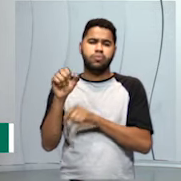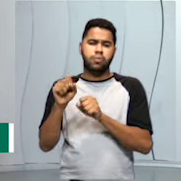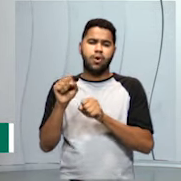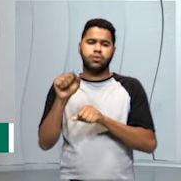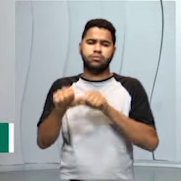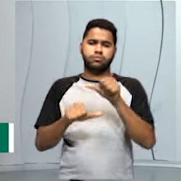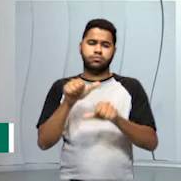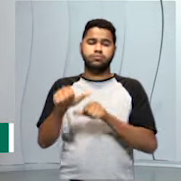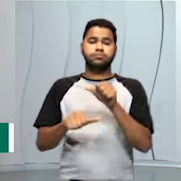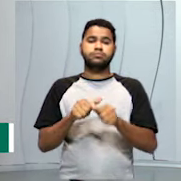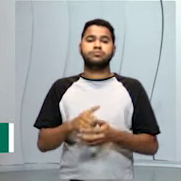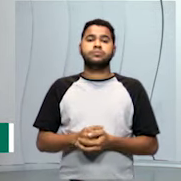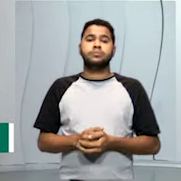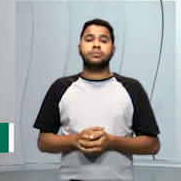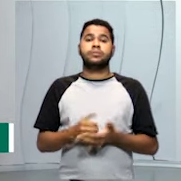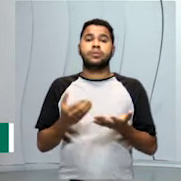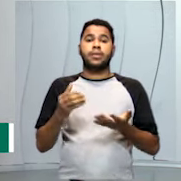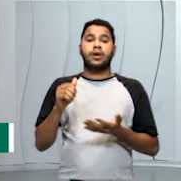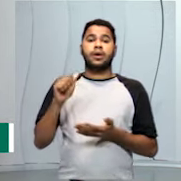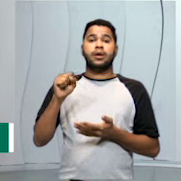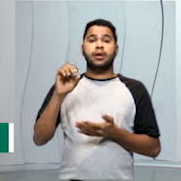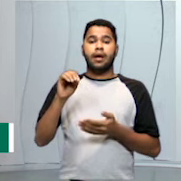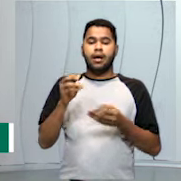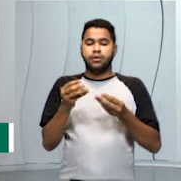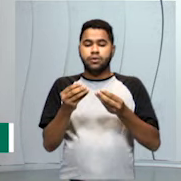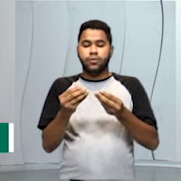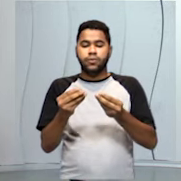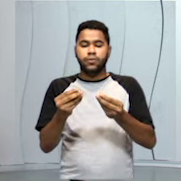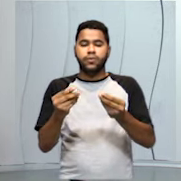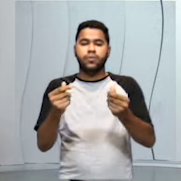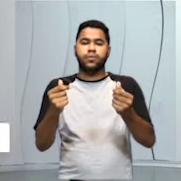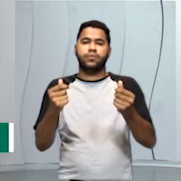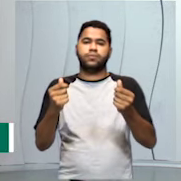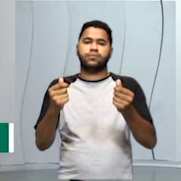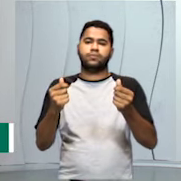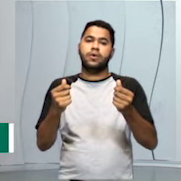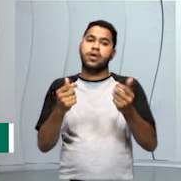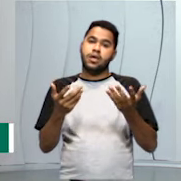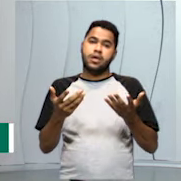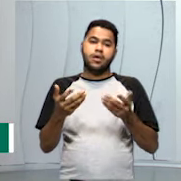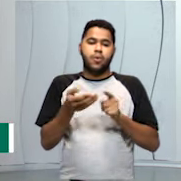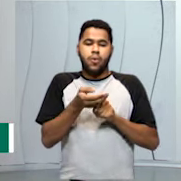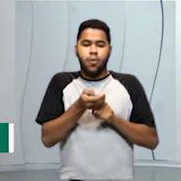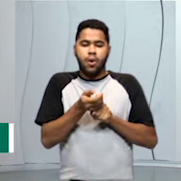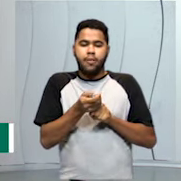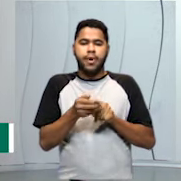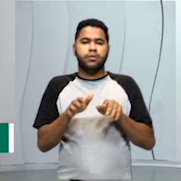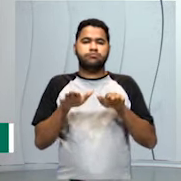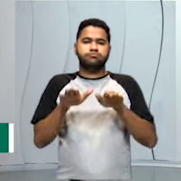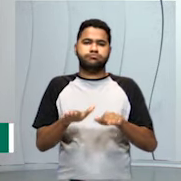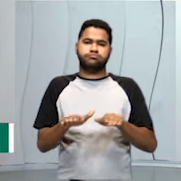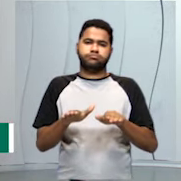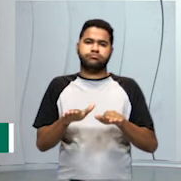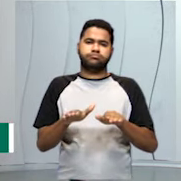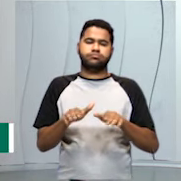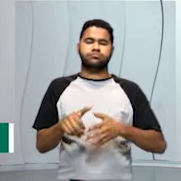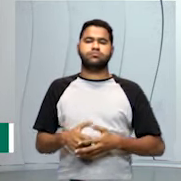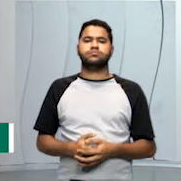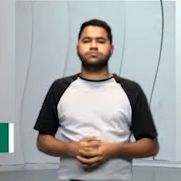separar essa mistura. Assim, a casquinha voa e o amendoim, que é pesado, permanece